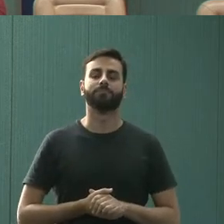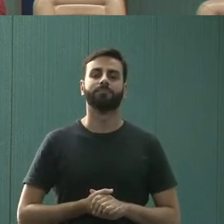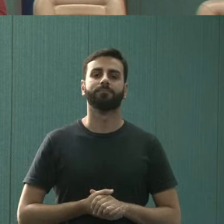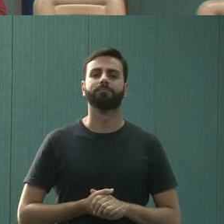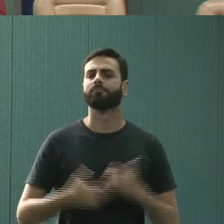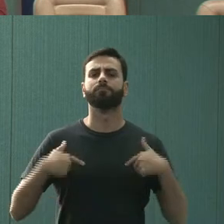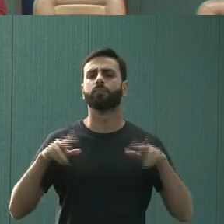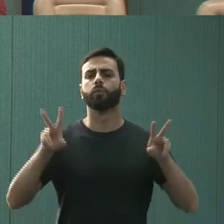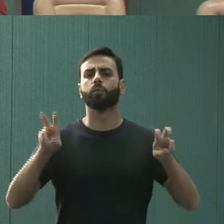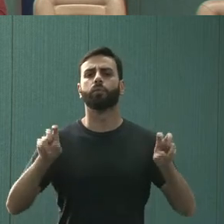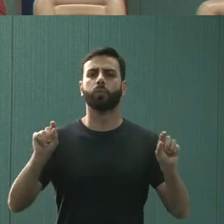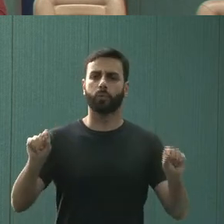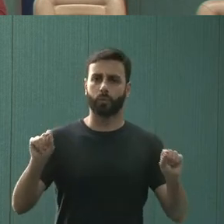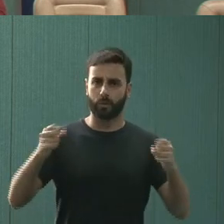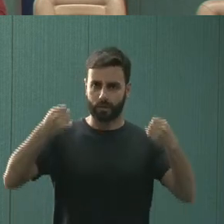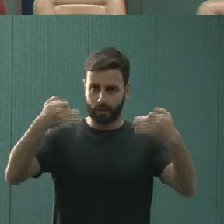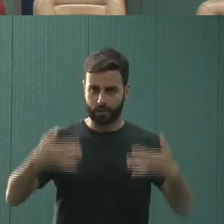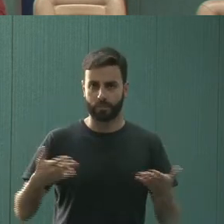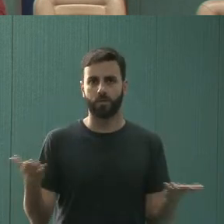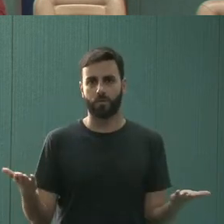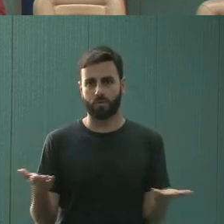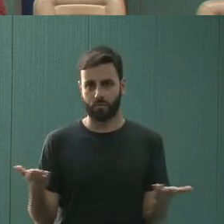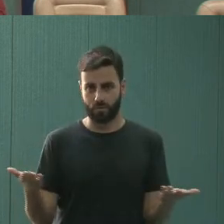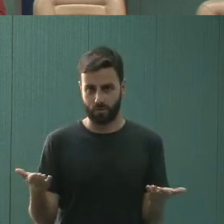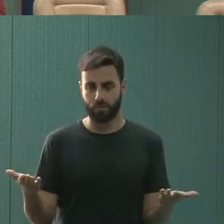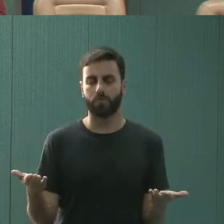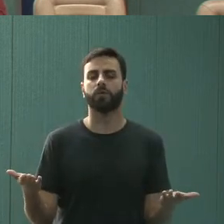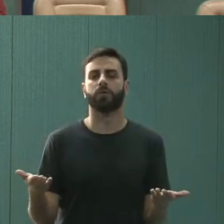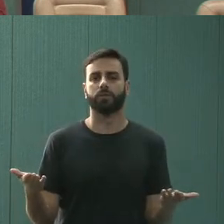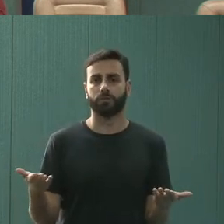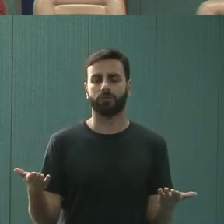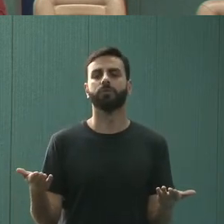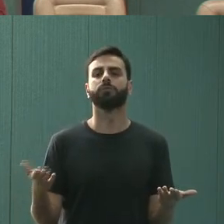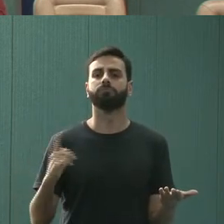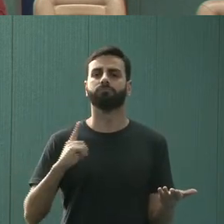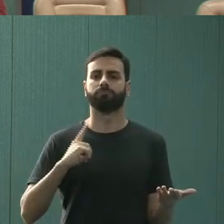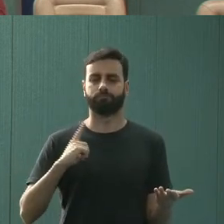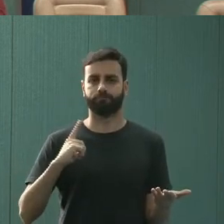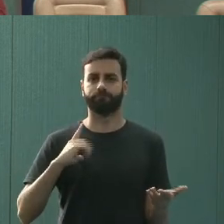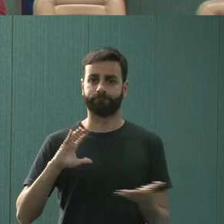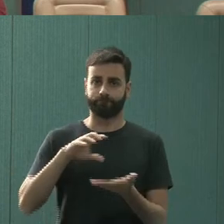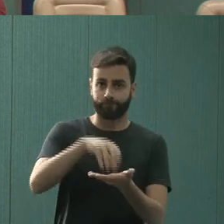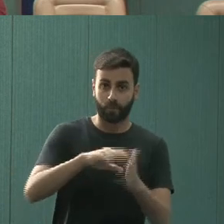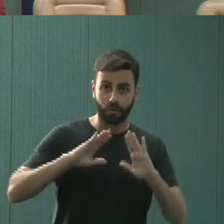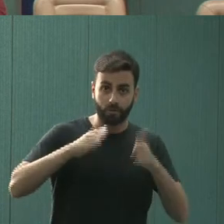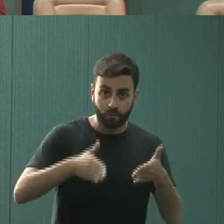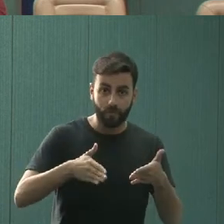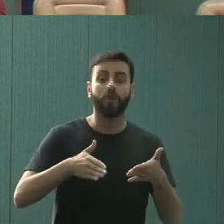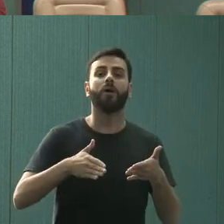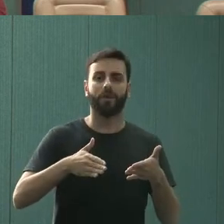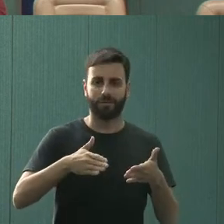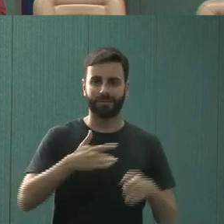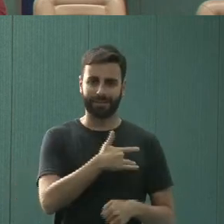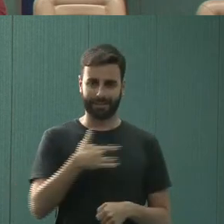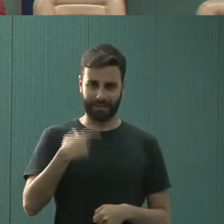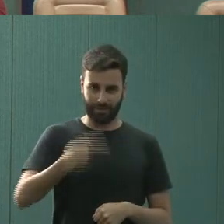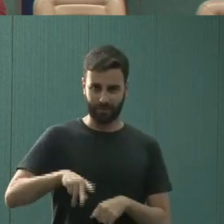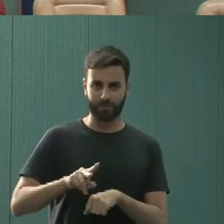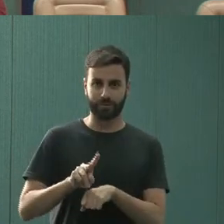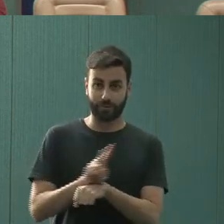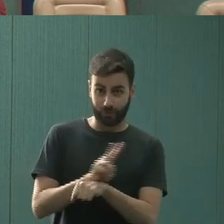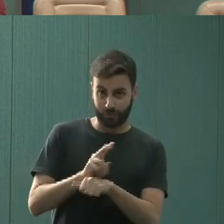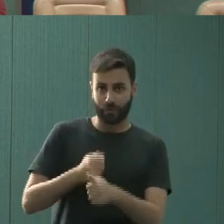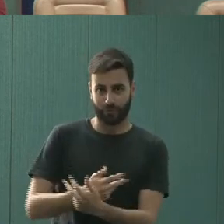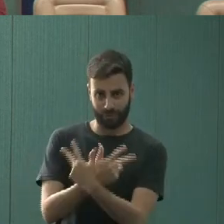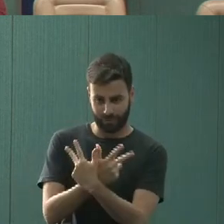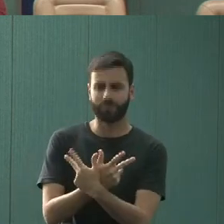Eu vou falar um pouco aqui, na minha fala, sobre a Divisão Psicossocial. Vou